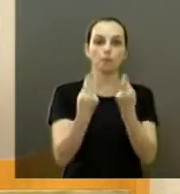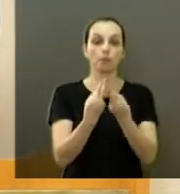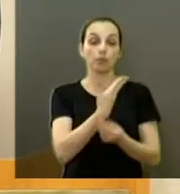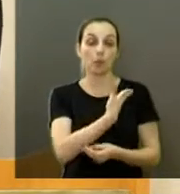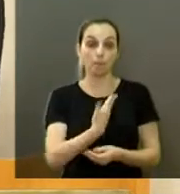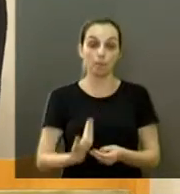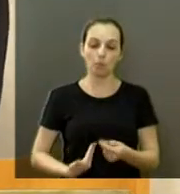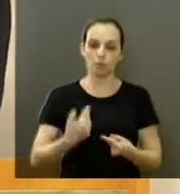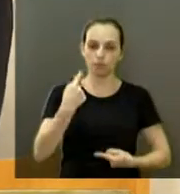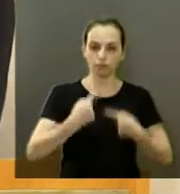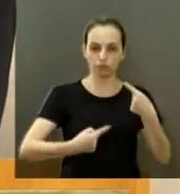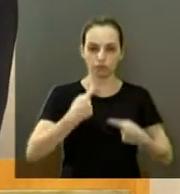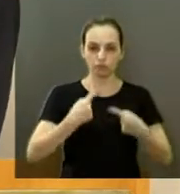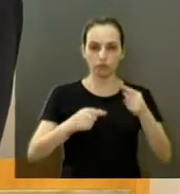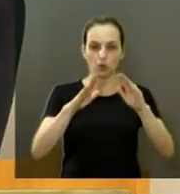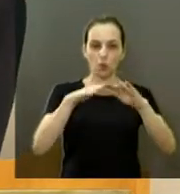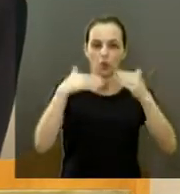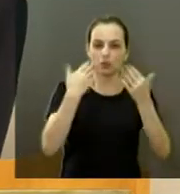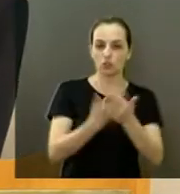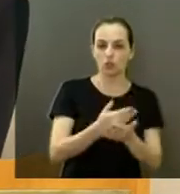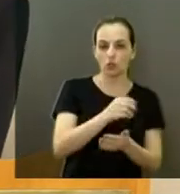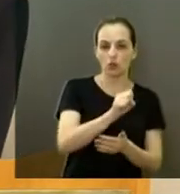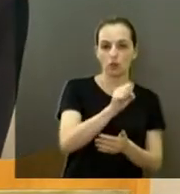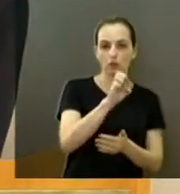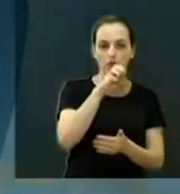para discutir a Escola Sem Partido.